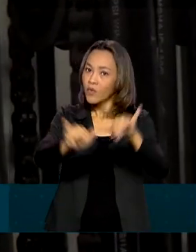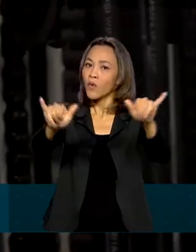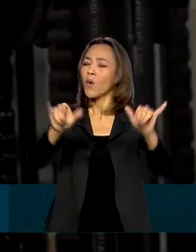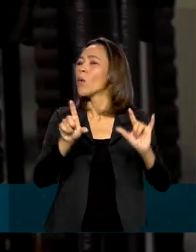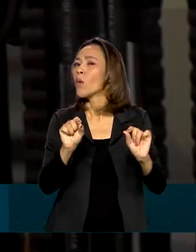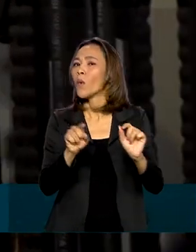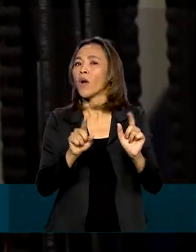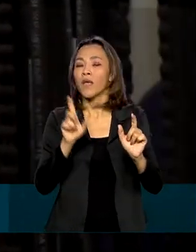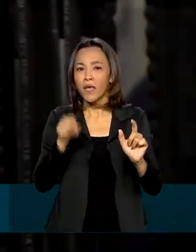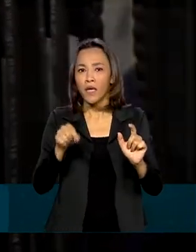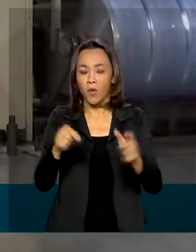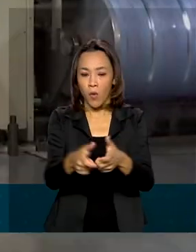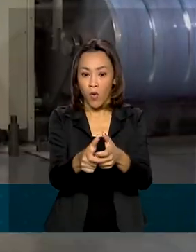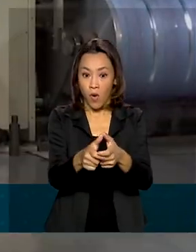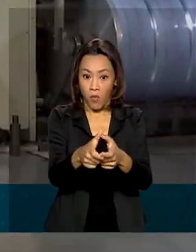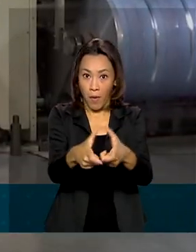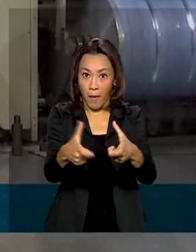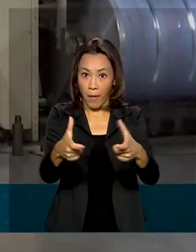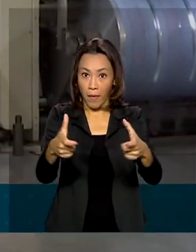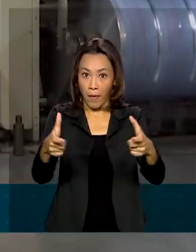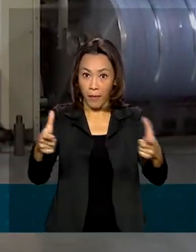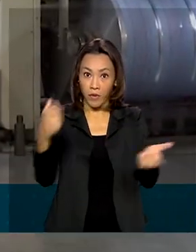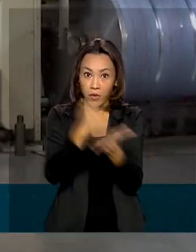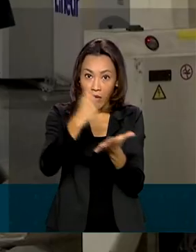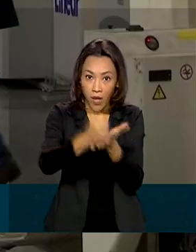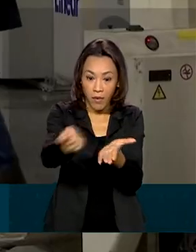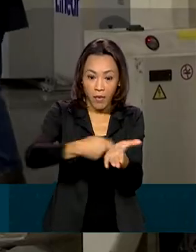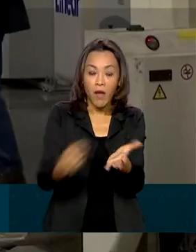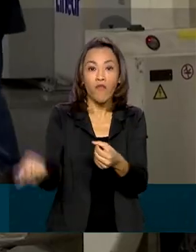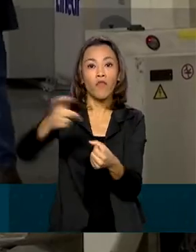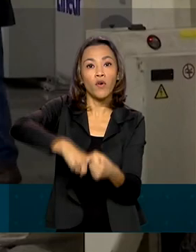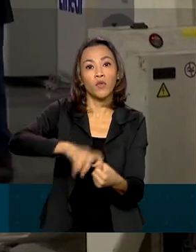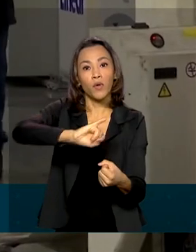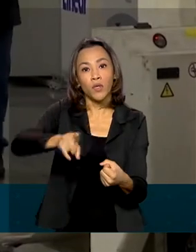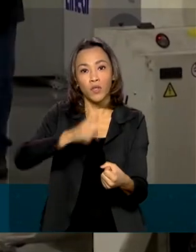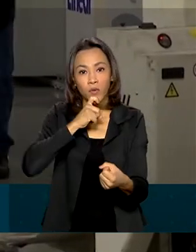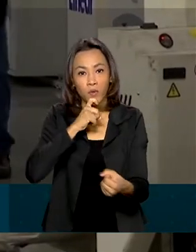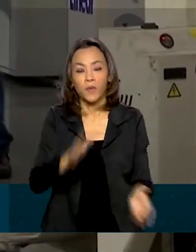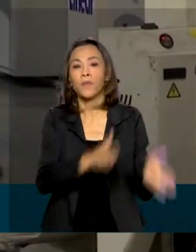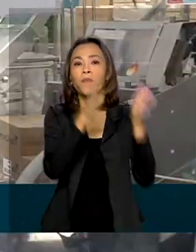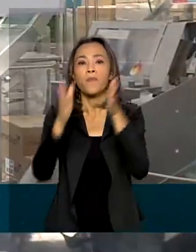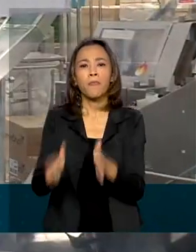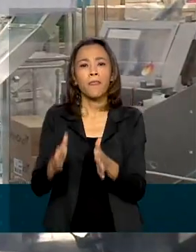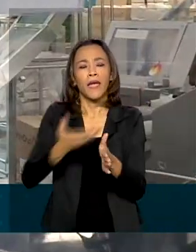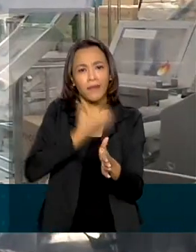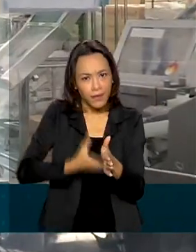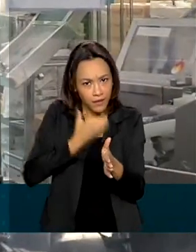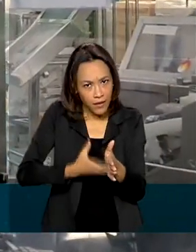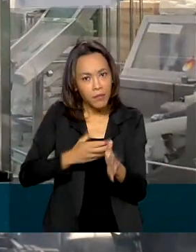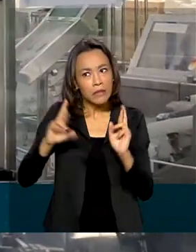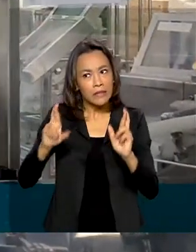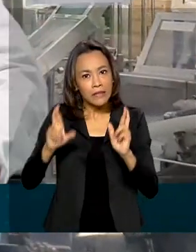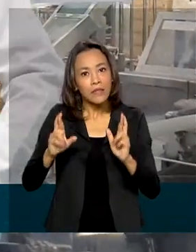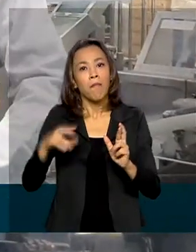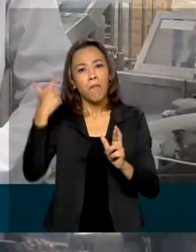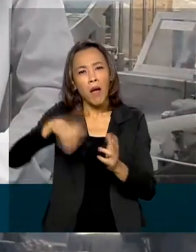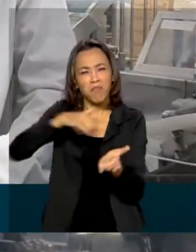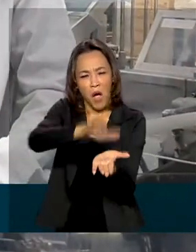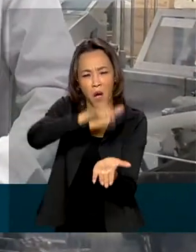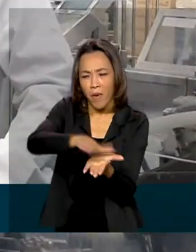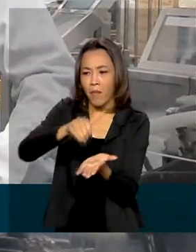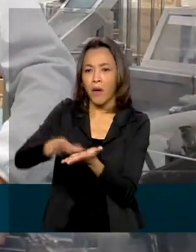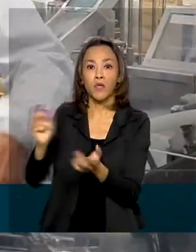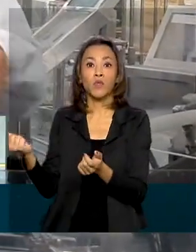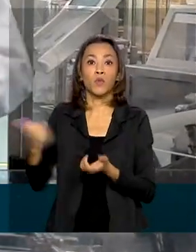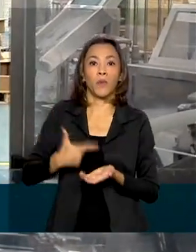mostram que o crescimento dos empregos formais voltou em julho. Em dezembro, como já era esperado, houve mais demissões do